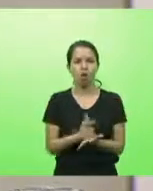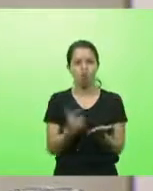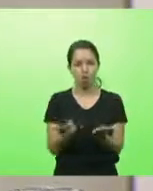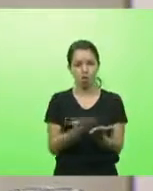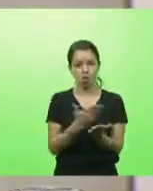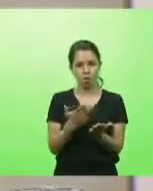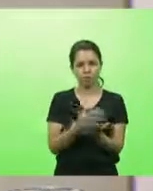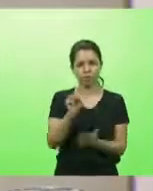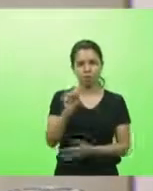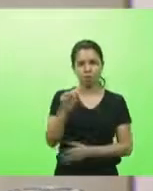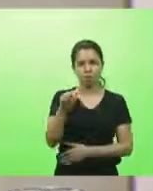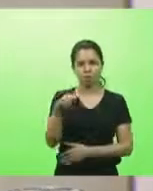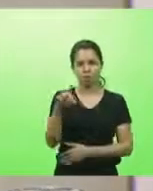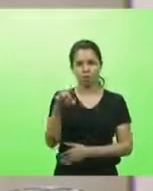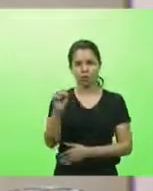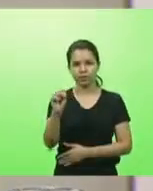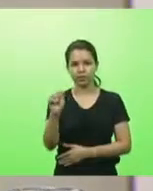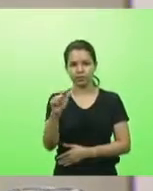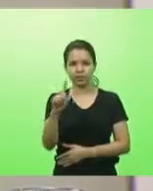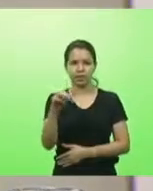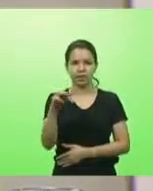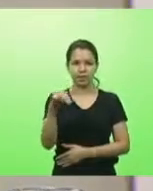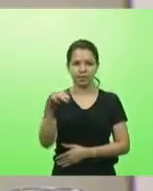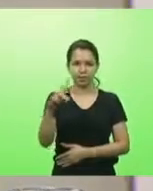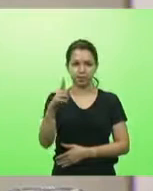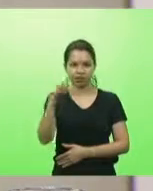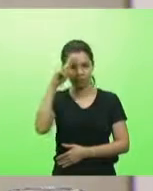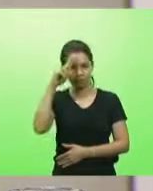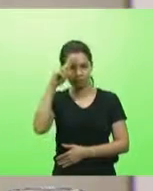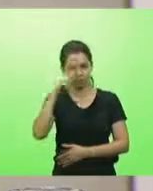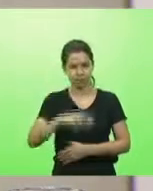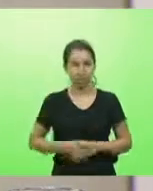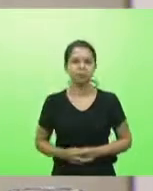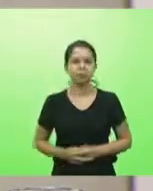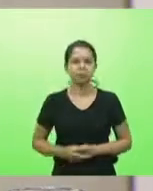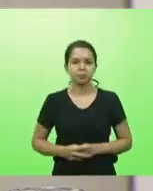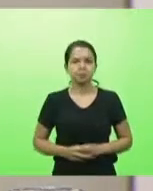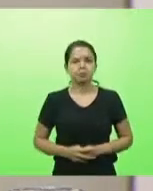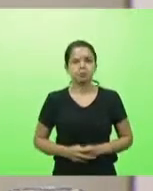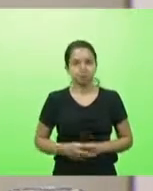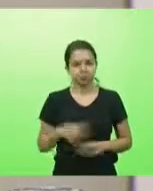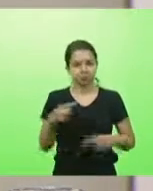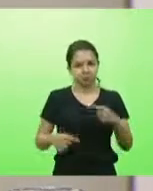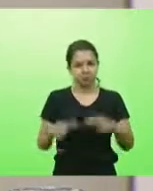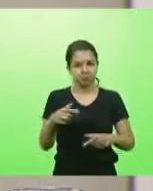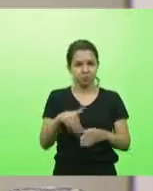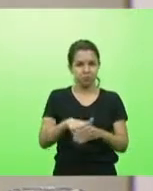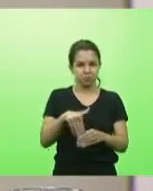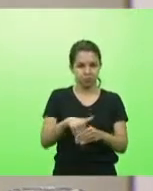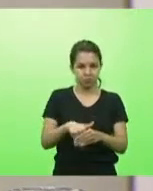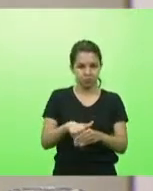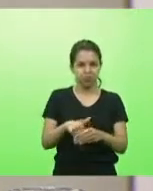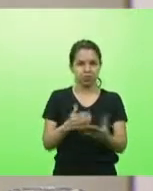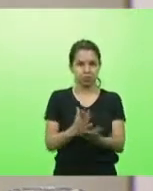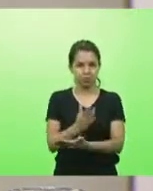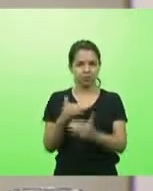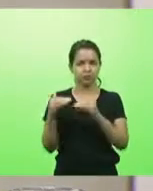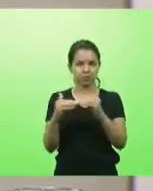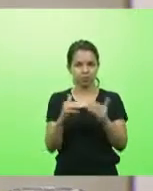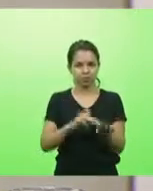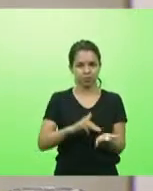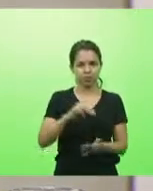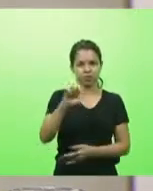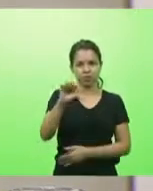discussão, não havendo quem queira discutir, em votação. Deputados que aprovam, permaneçam como se encontra. Aprovado por unanimidade. Moção